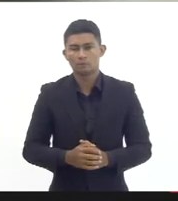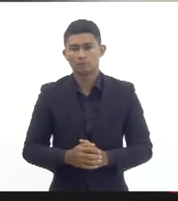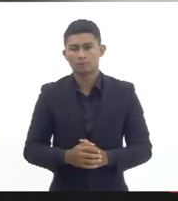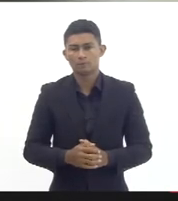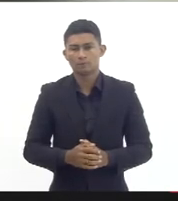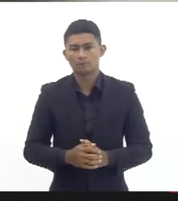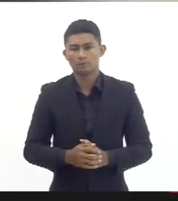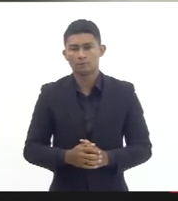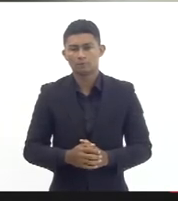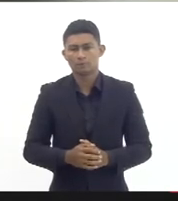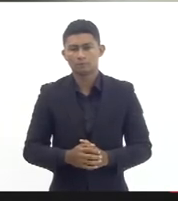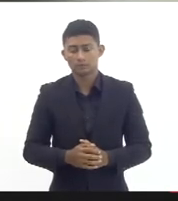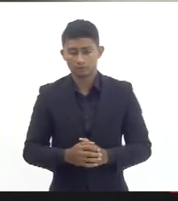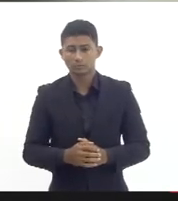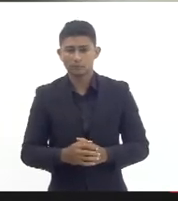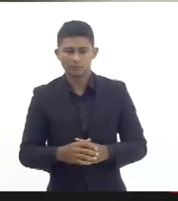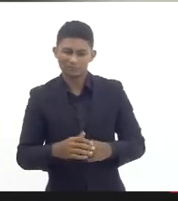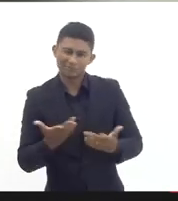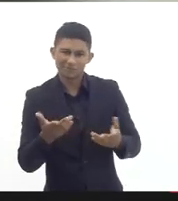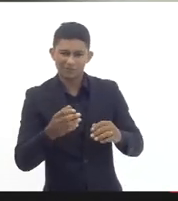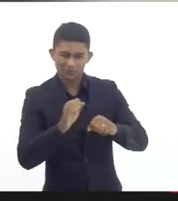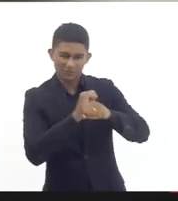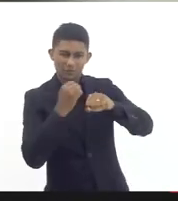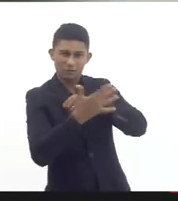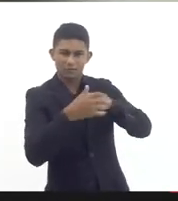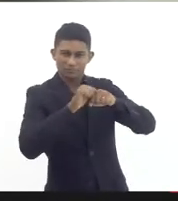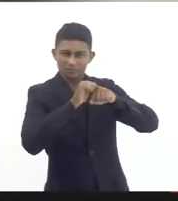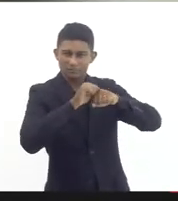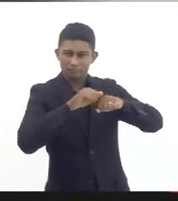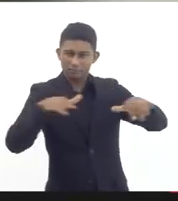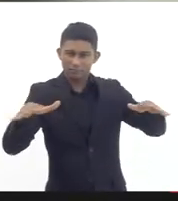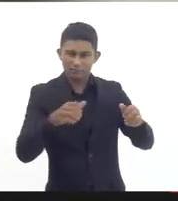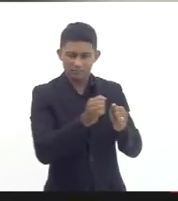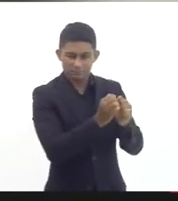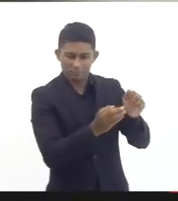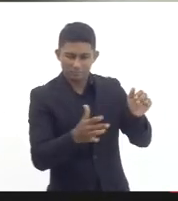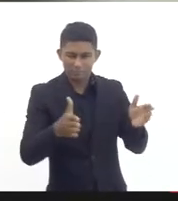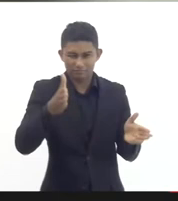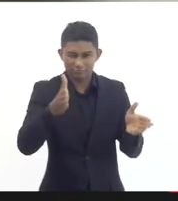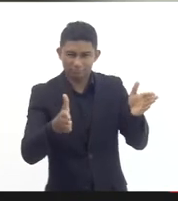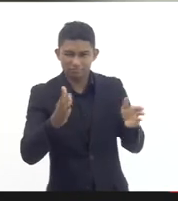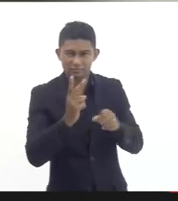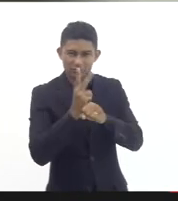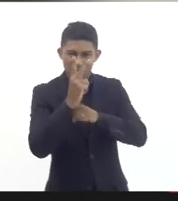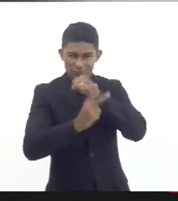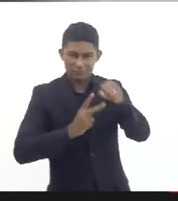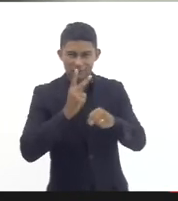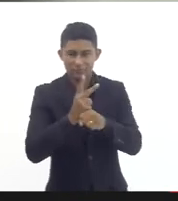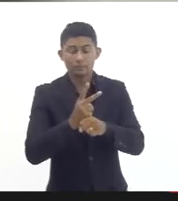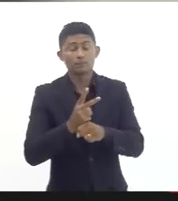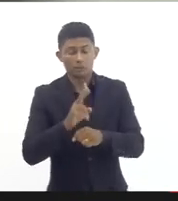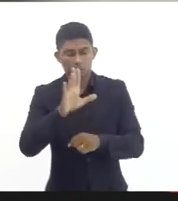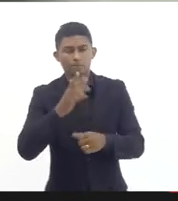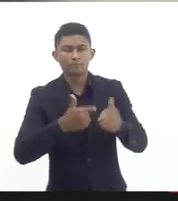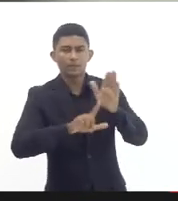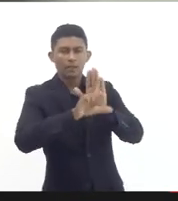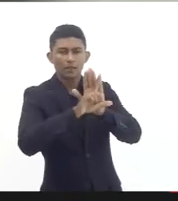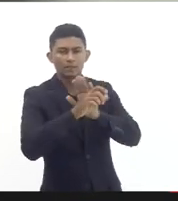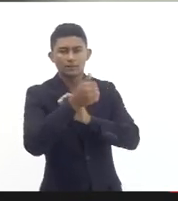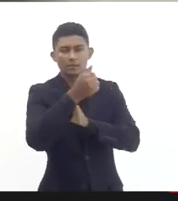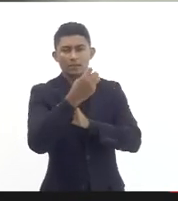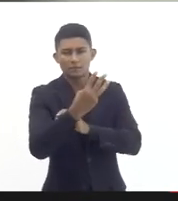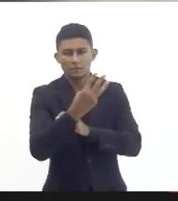devido nesses dois anos de pandemia para a questão do cumprimento da lei 13.935 de